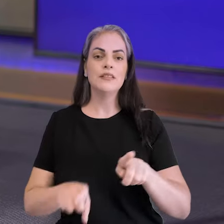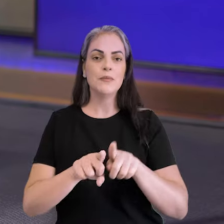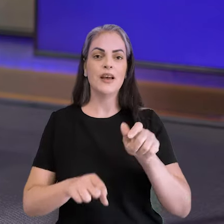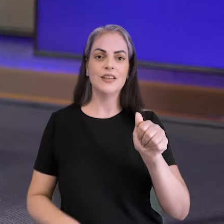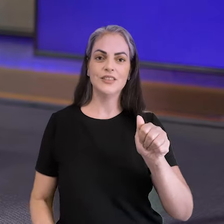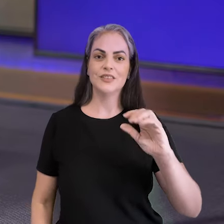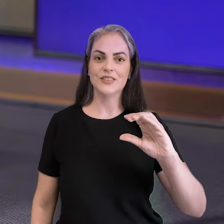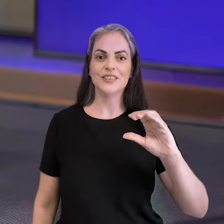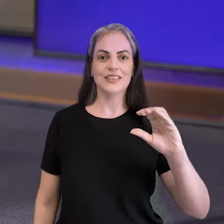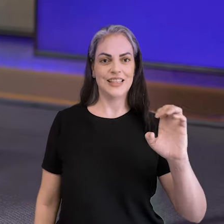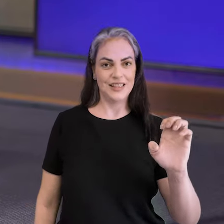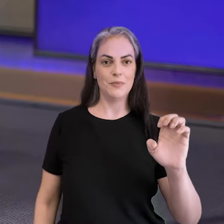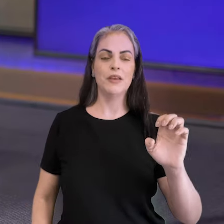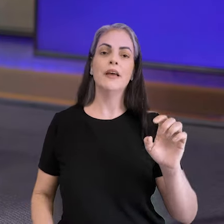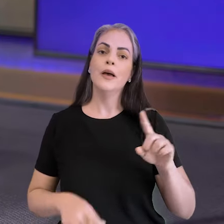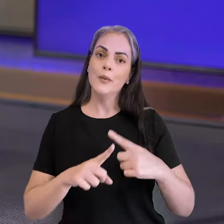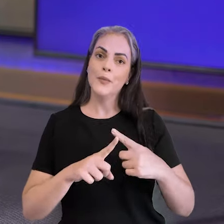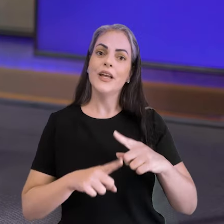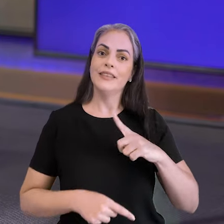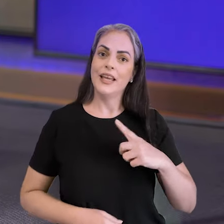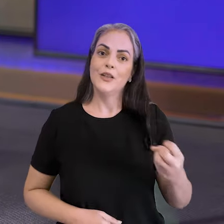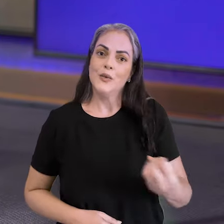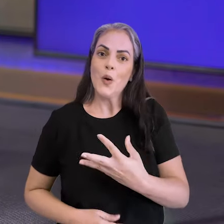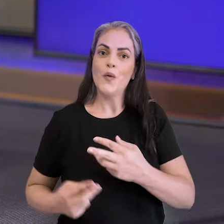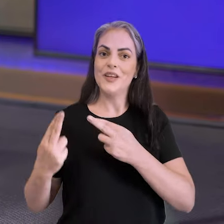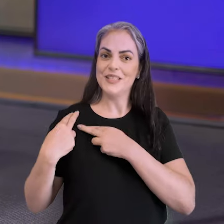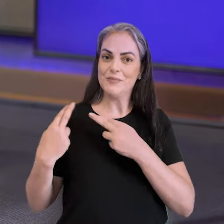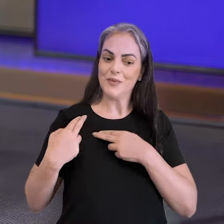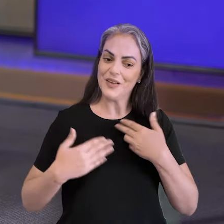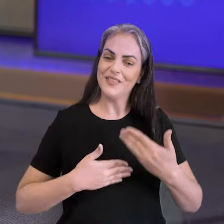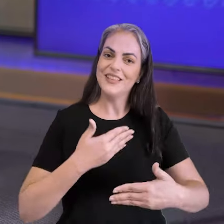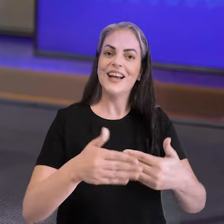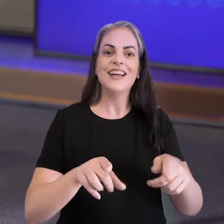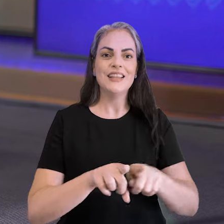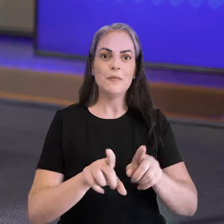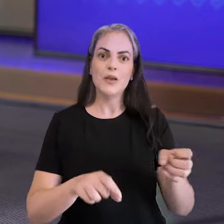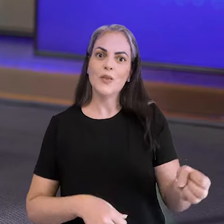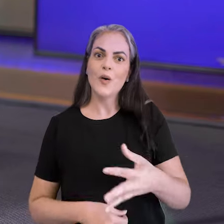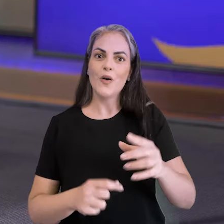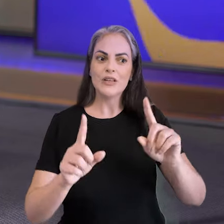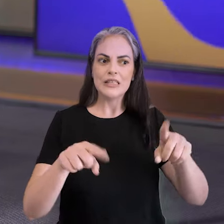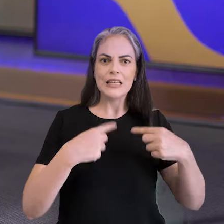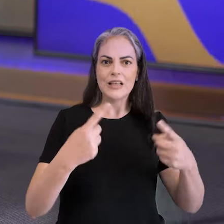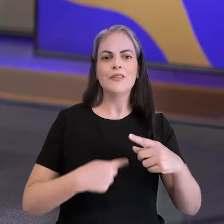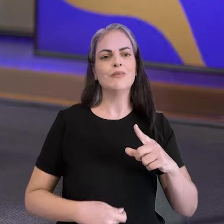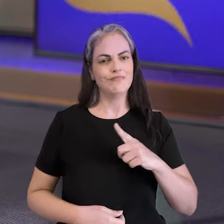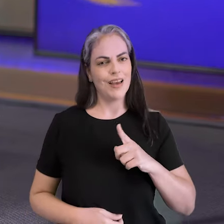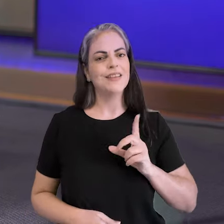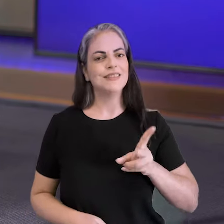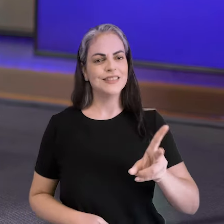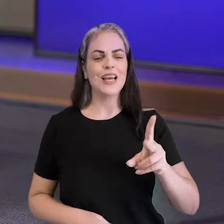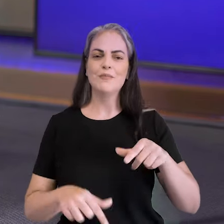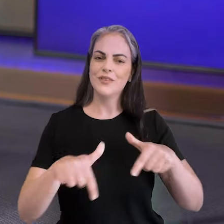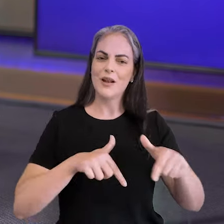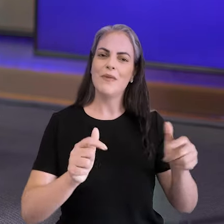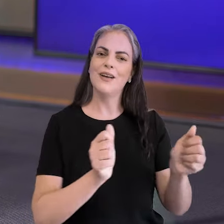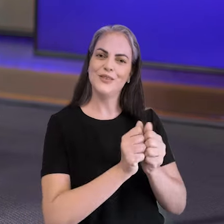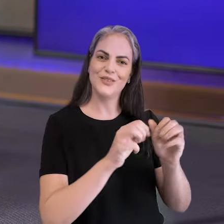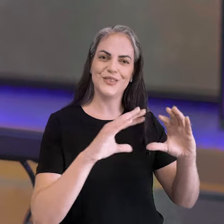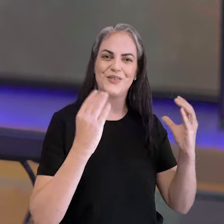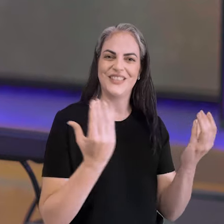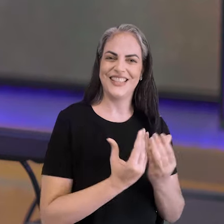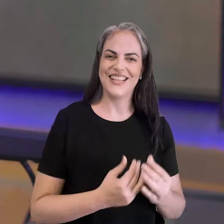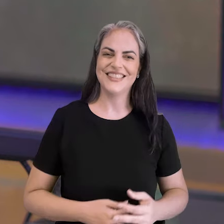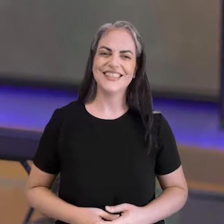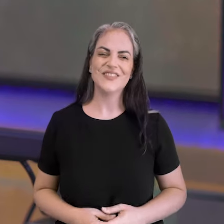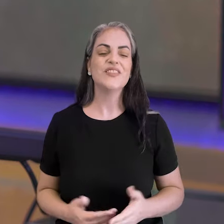às endemias para as novas atribuições das categorias e para os desafios que se apresentam no trabalho em saúde nas comunidades.